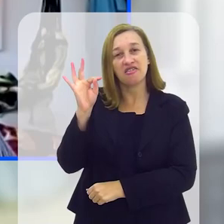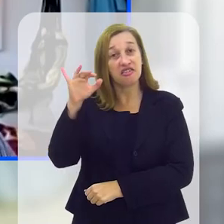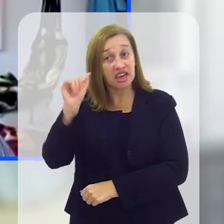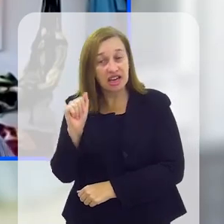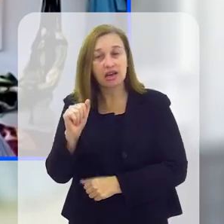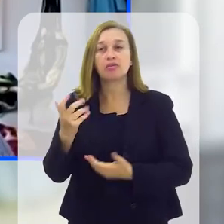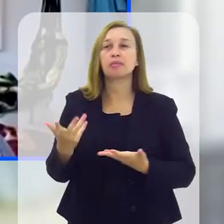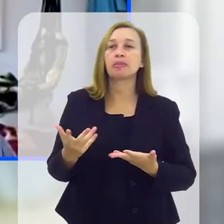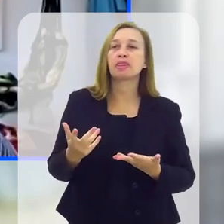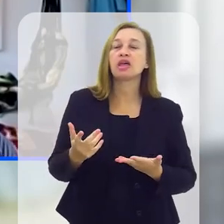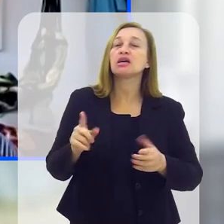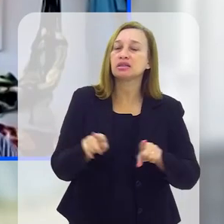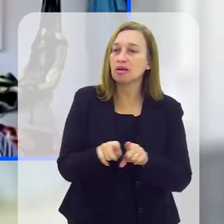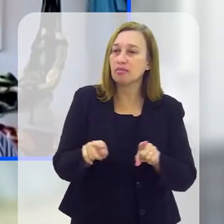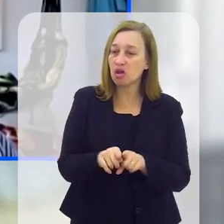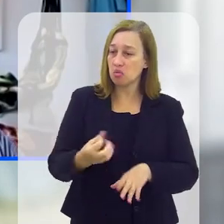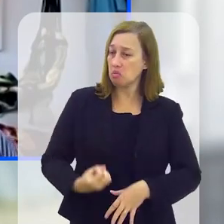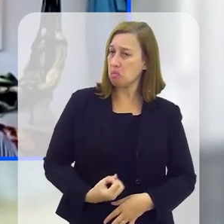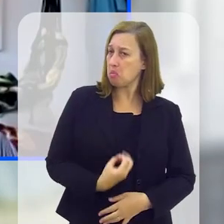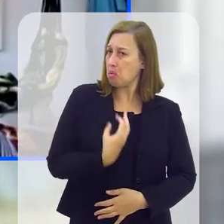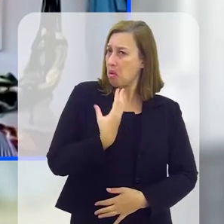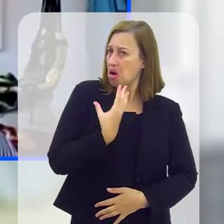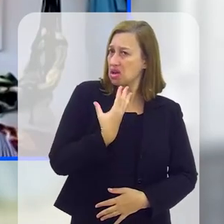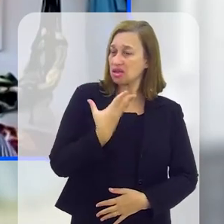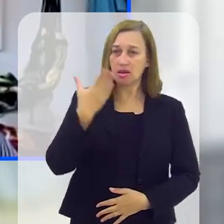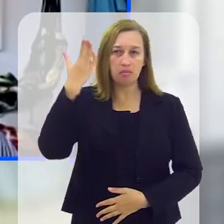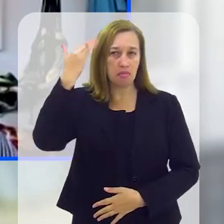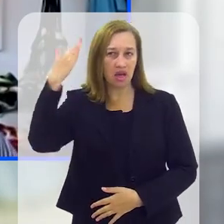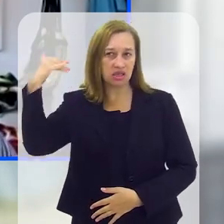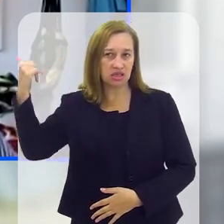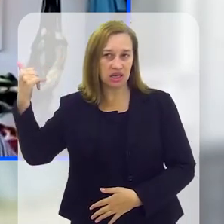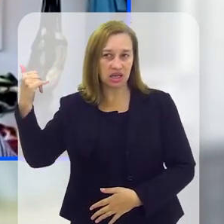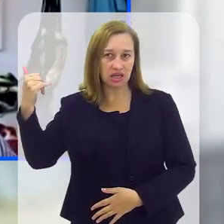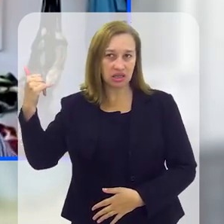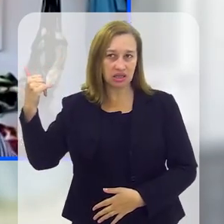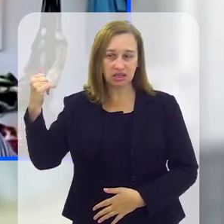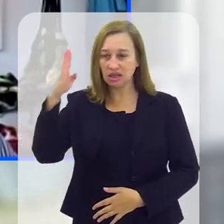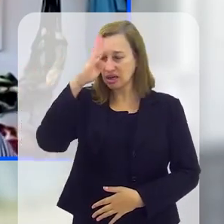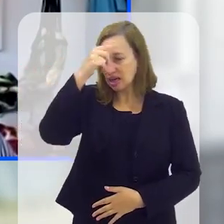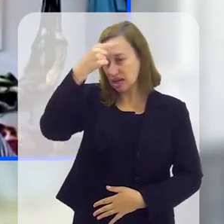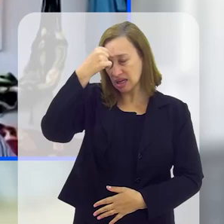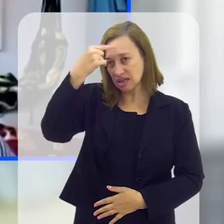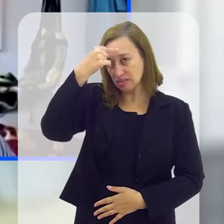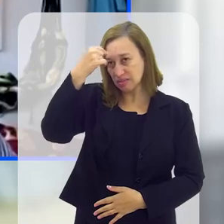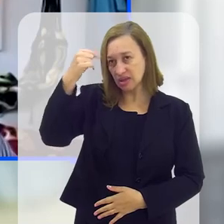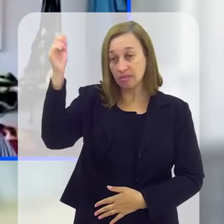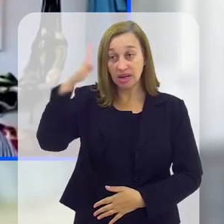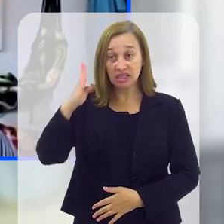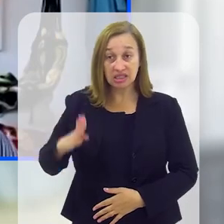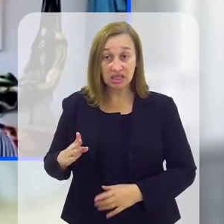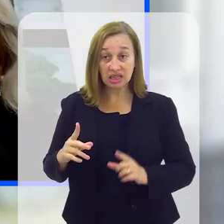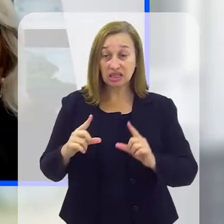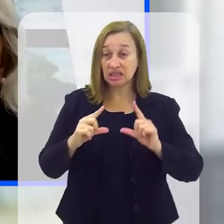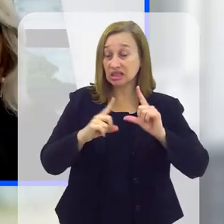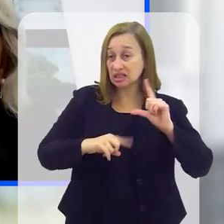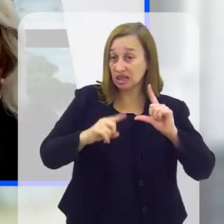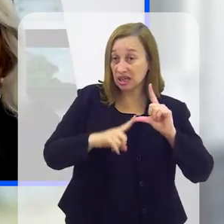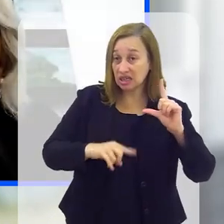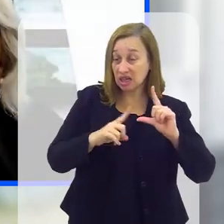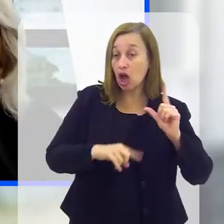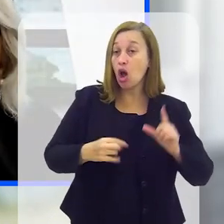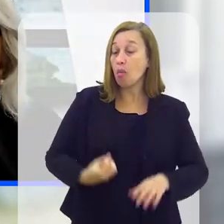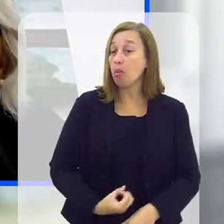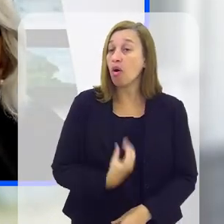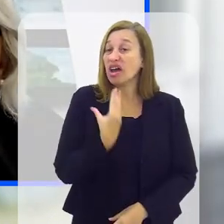procurei um dos maiores poetas brasileiros de todos os tempos, da Academia Brasileira de Letras, o poeta